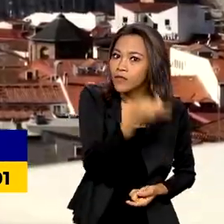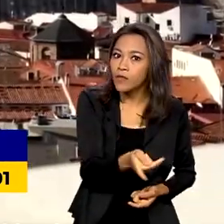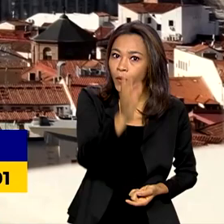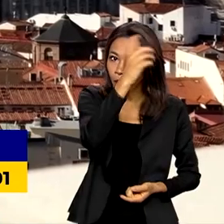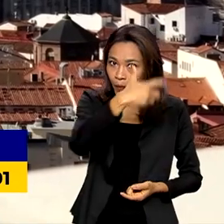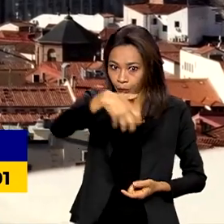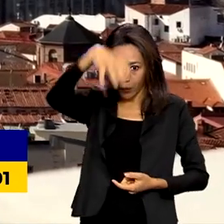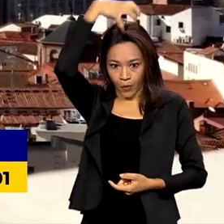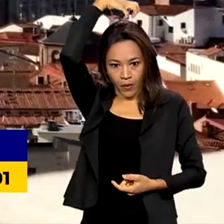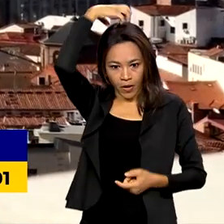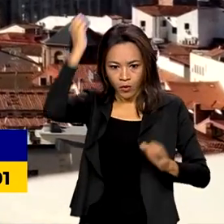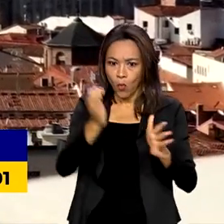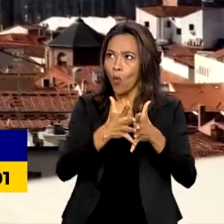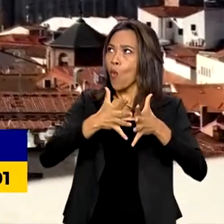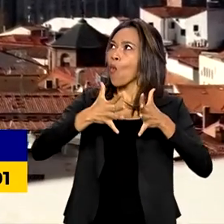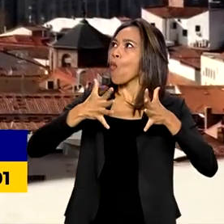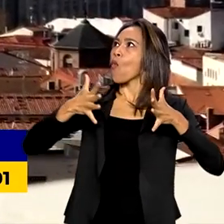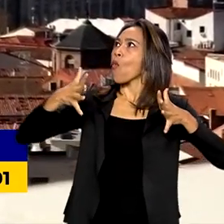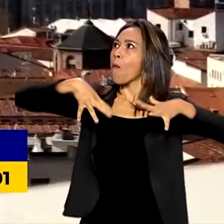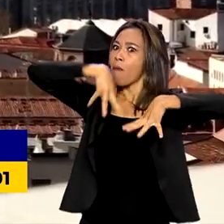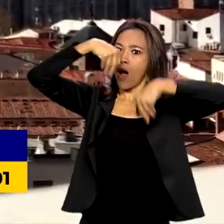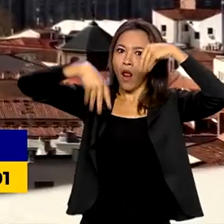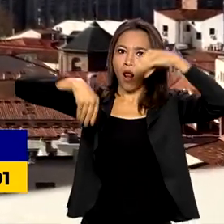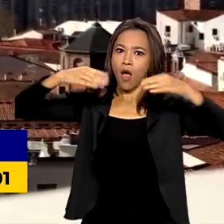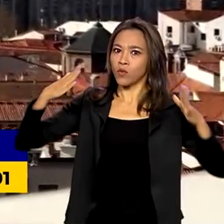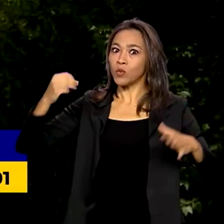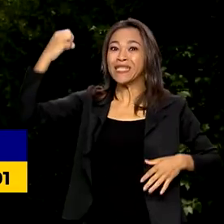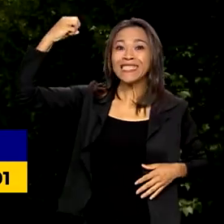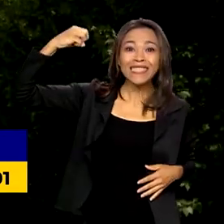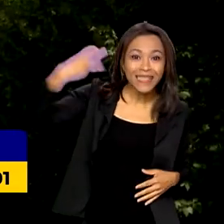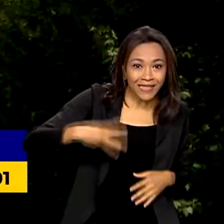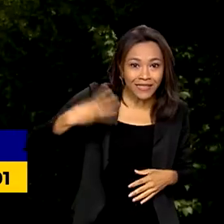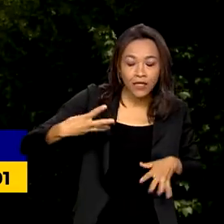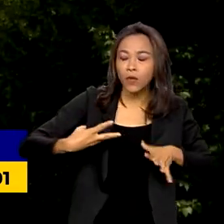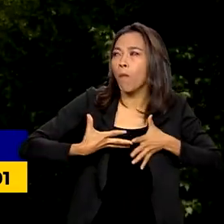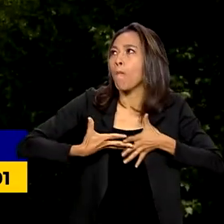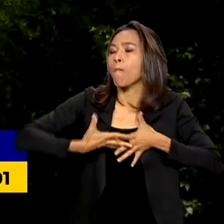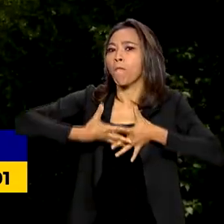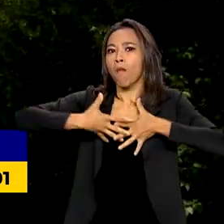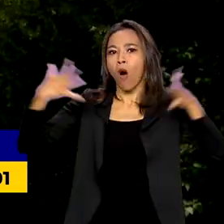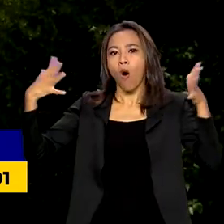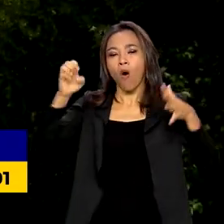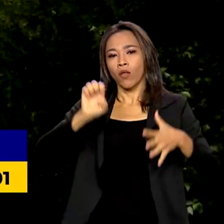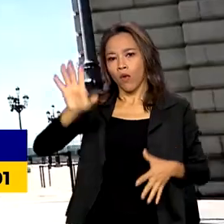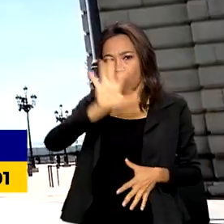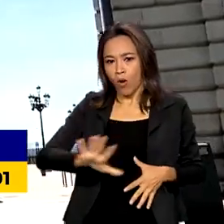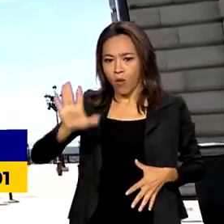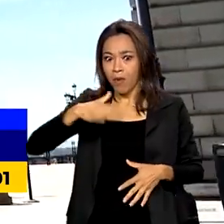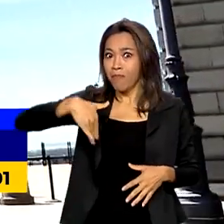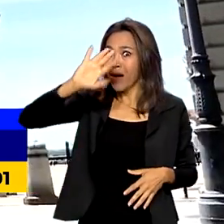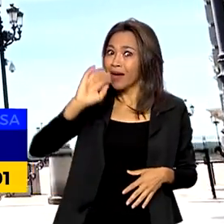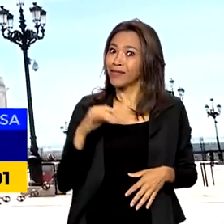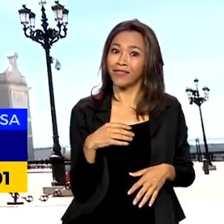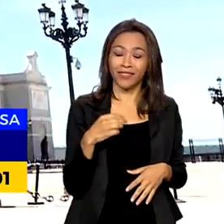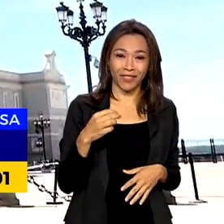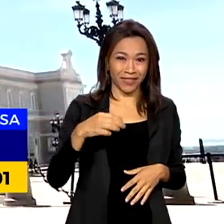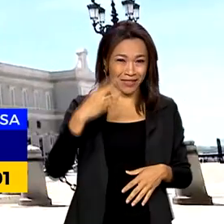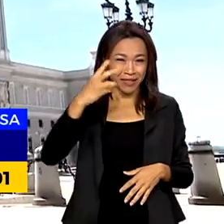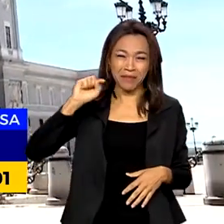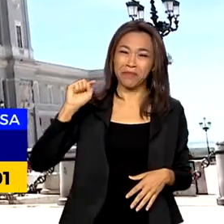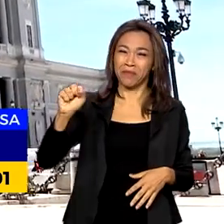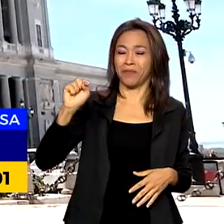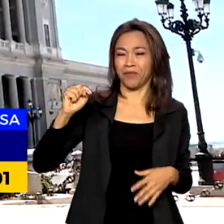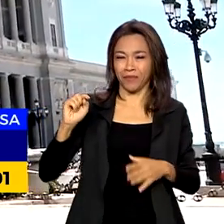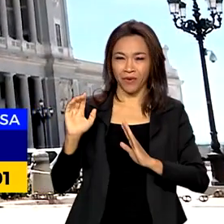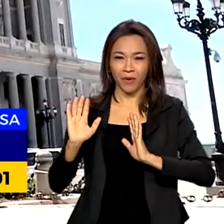imponente Palácio Real, o terceiro maior da Europa. Com mais de 4.300 quartos, o local é usado apenas